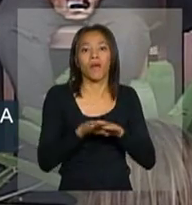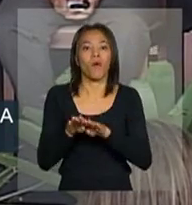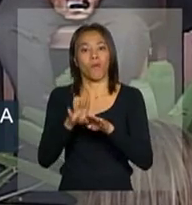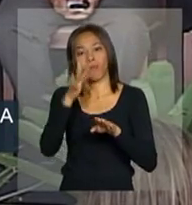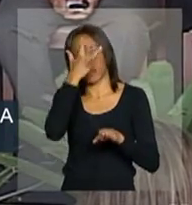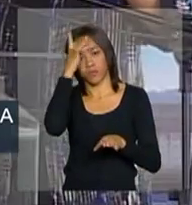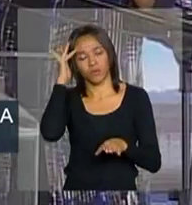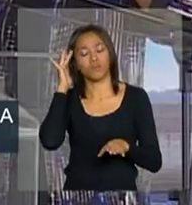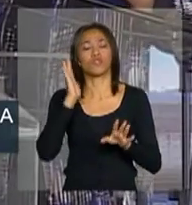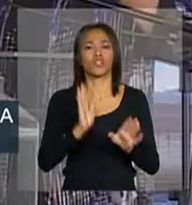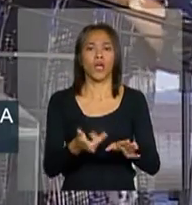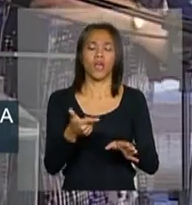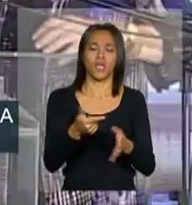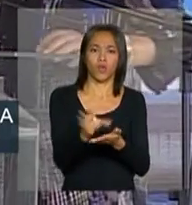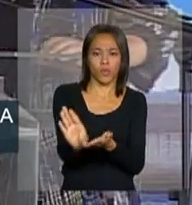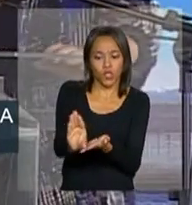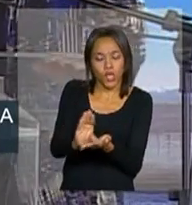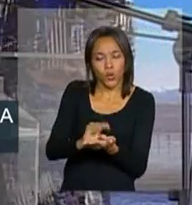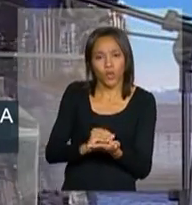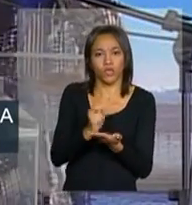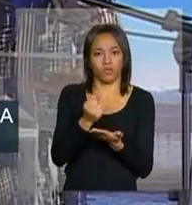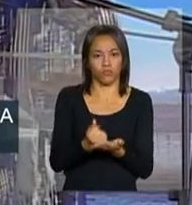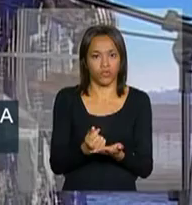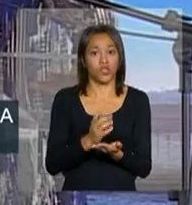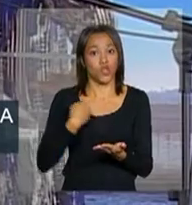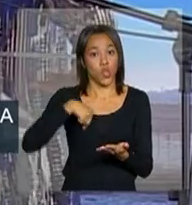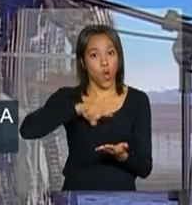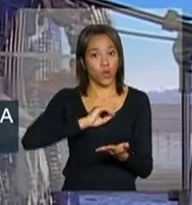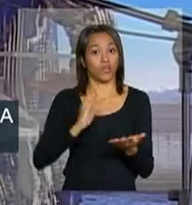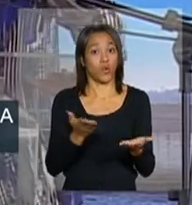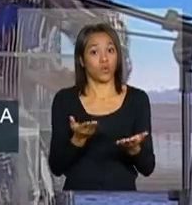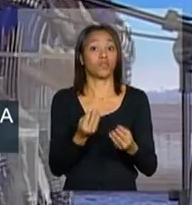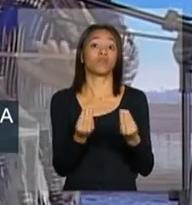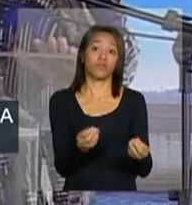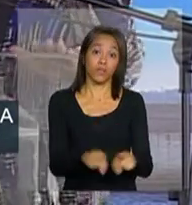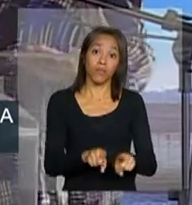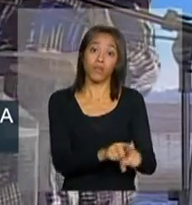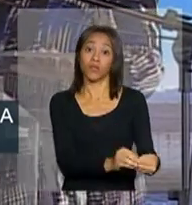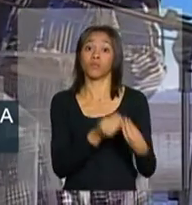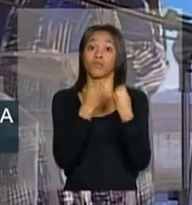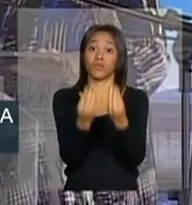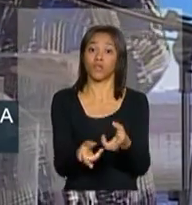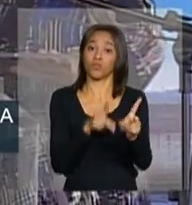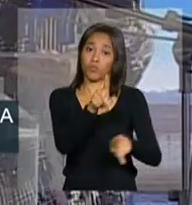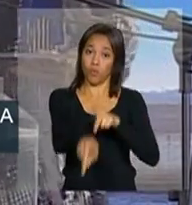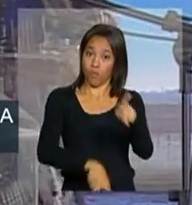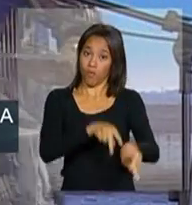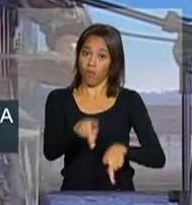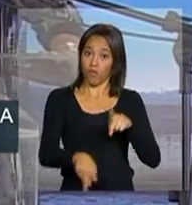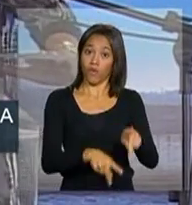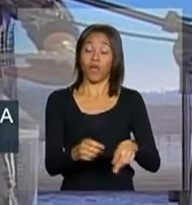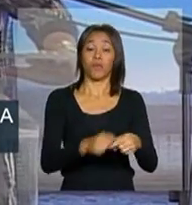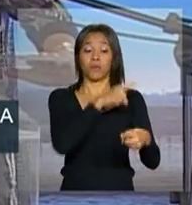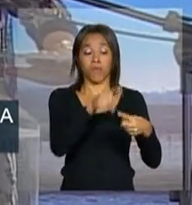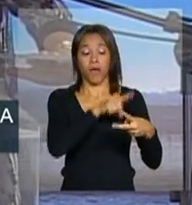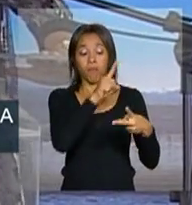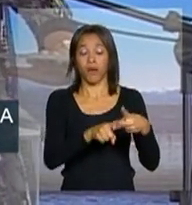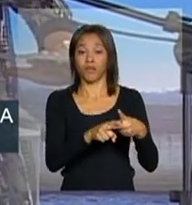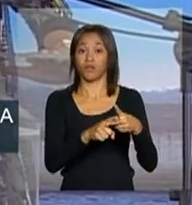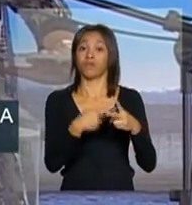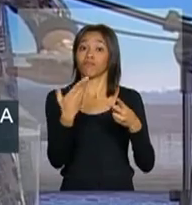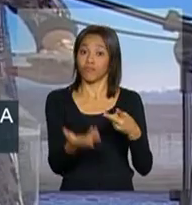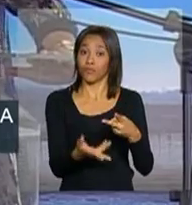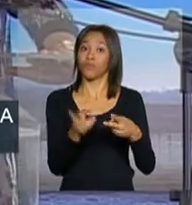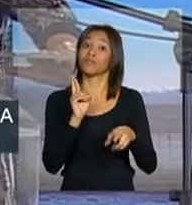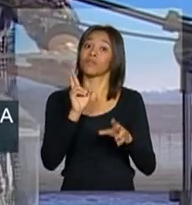tinha, que a gente recolhia para fazer isso, nós estamos também devolvendo para o povo. É por esses dois motivos que